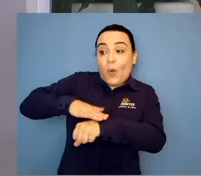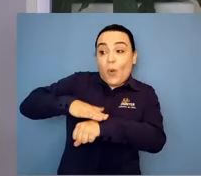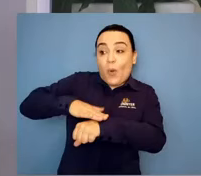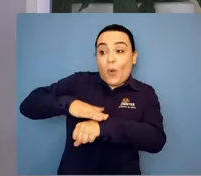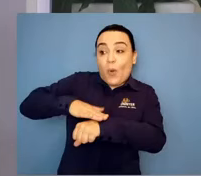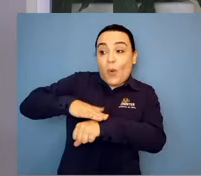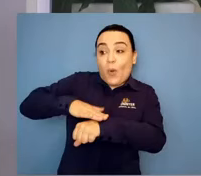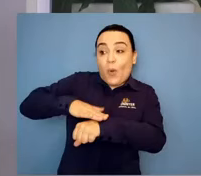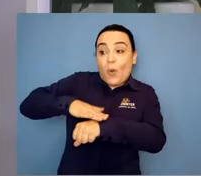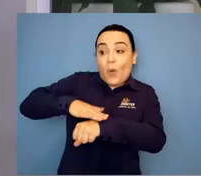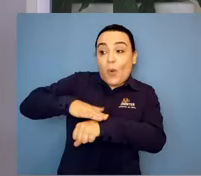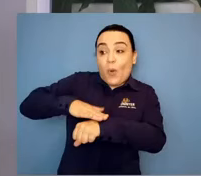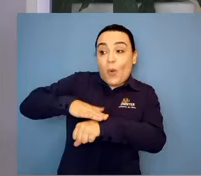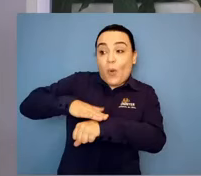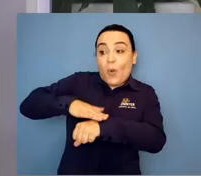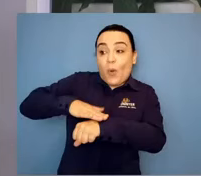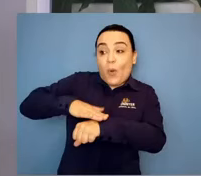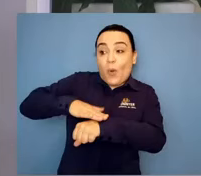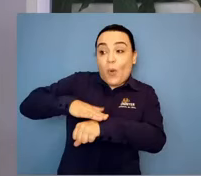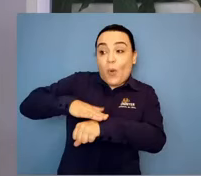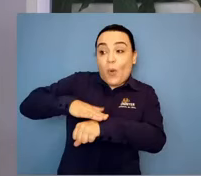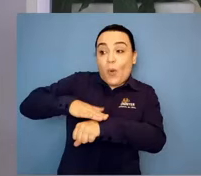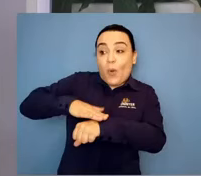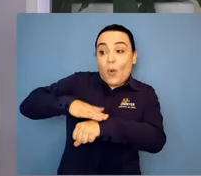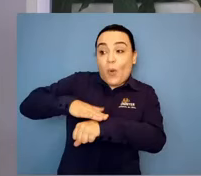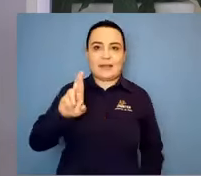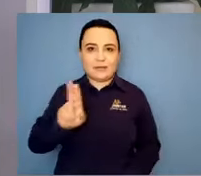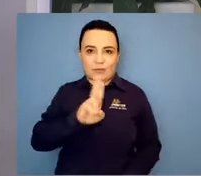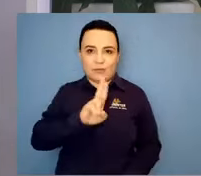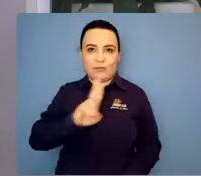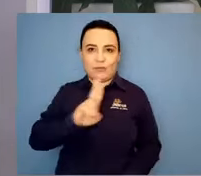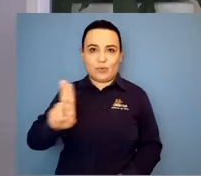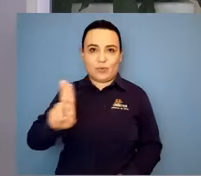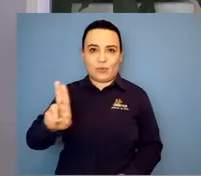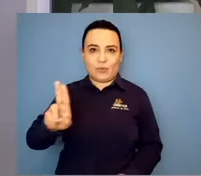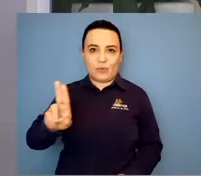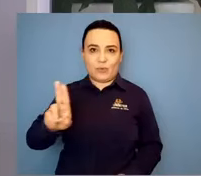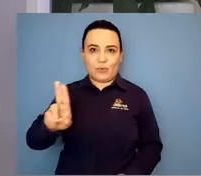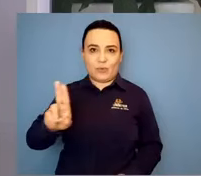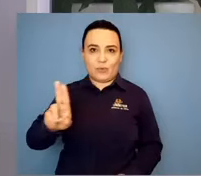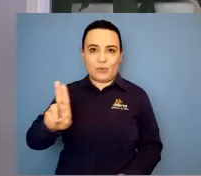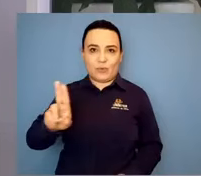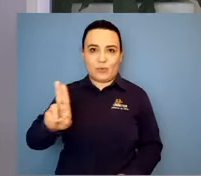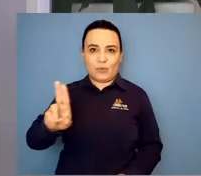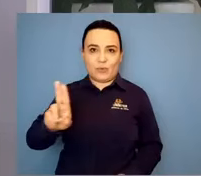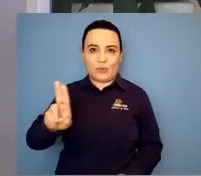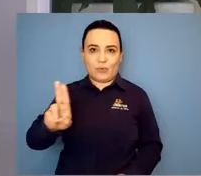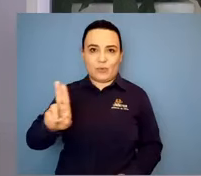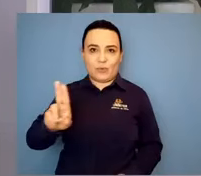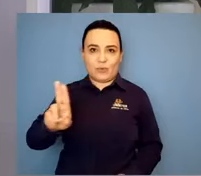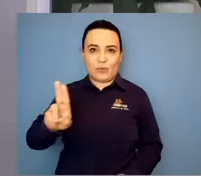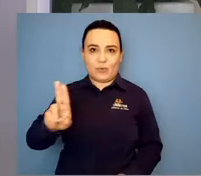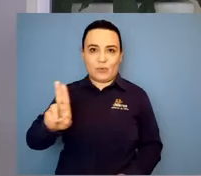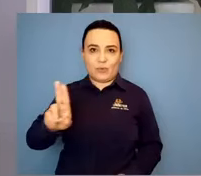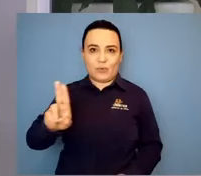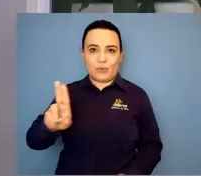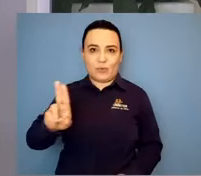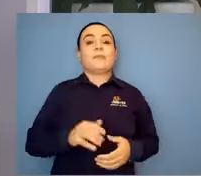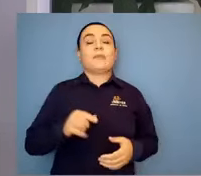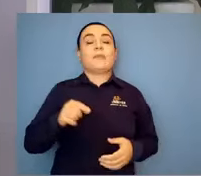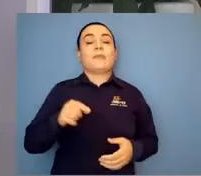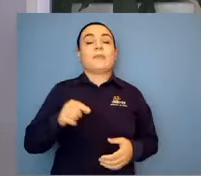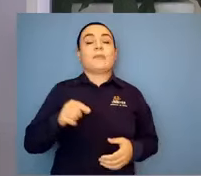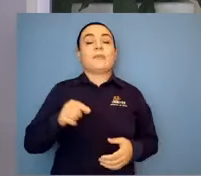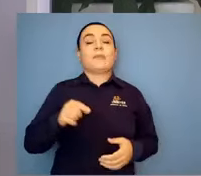E, então, eu conheci a linda quando ela justamente cuidava do filho de uma forma extremada,